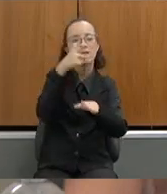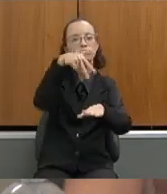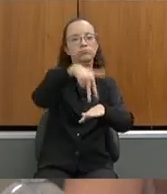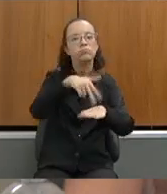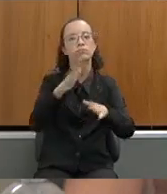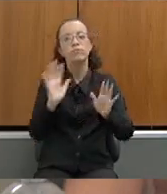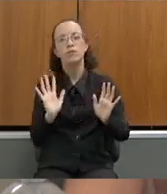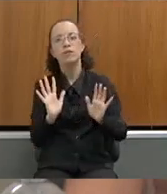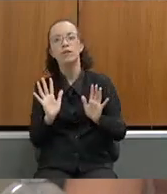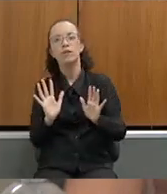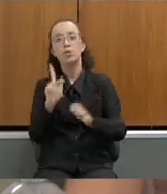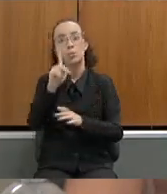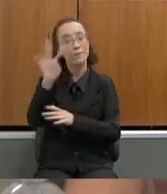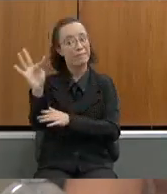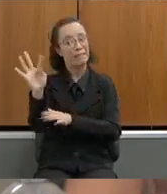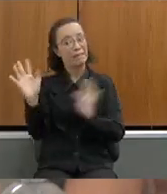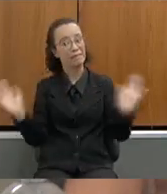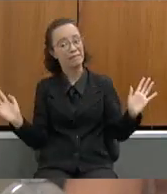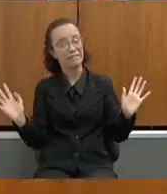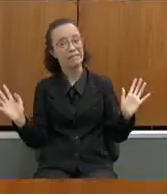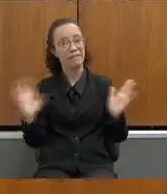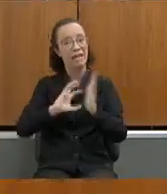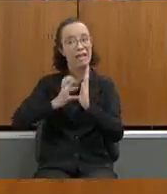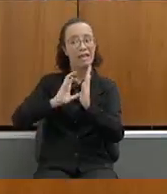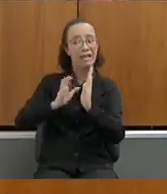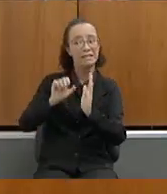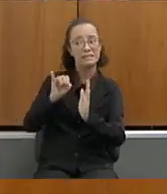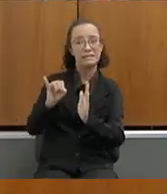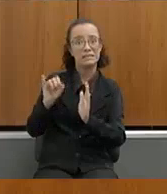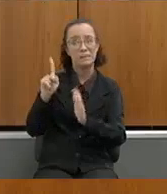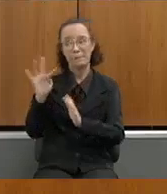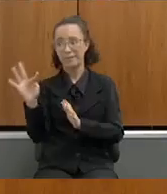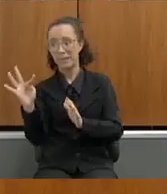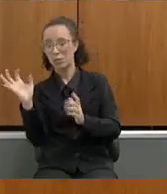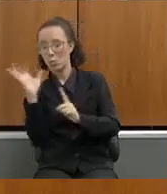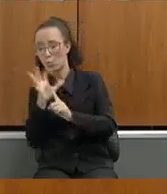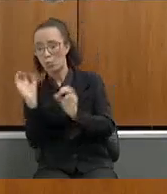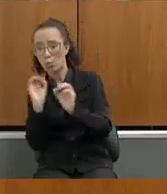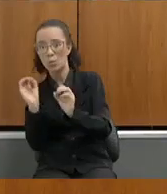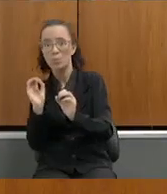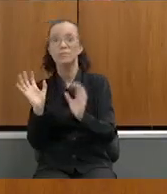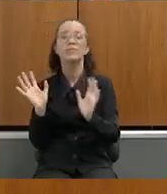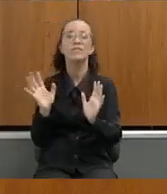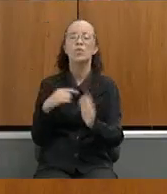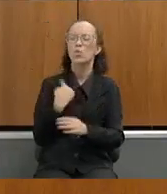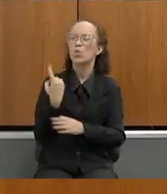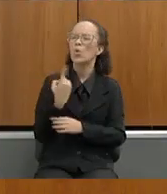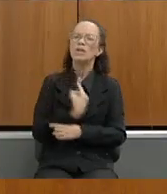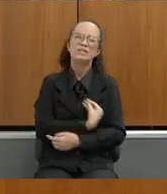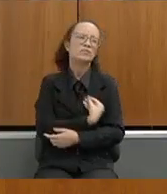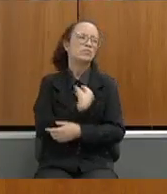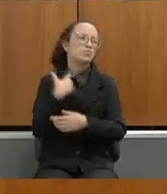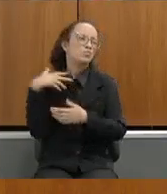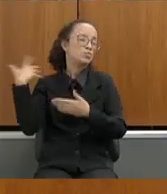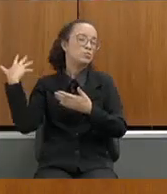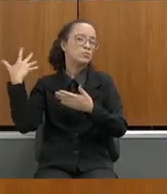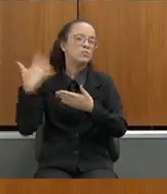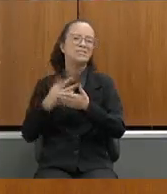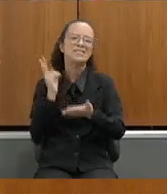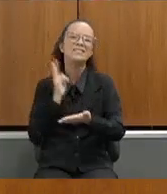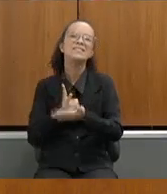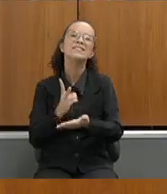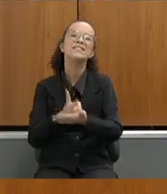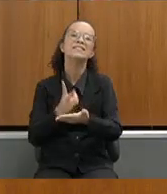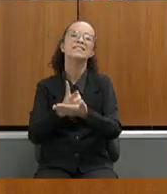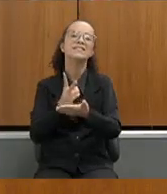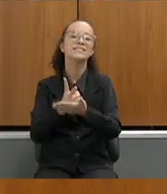baseado no PT se não é o PT não tem sentido a gente já viveu muito tempo aliás todas as vezes a maior